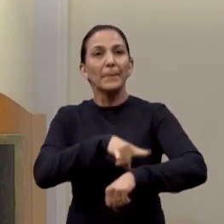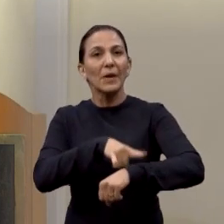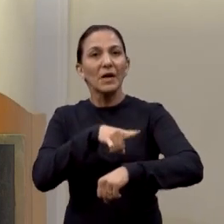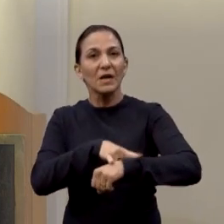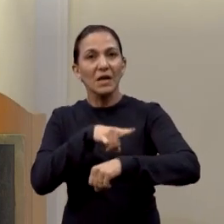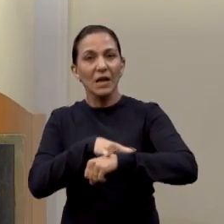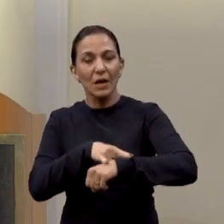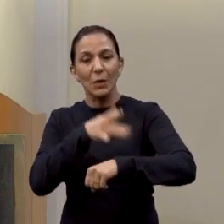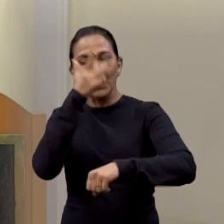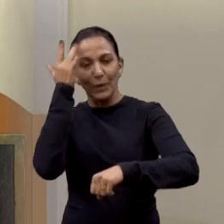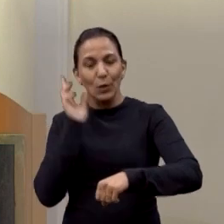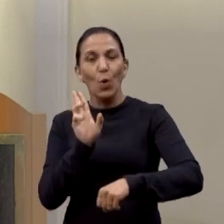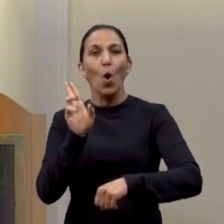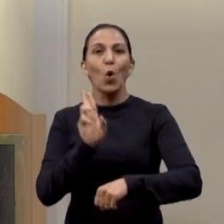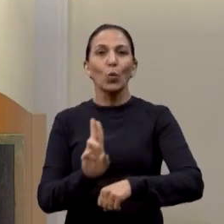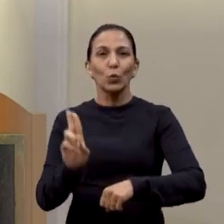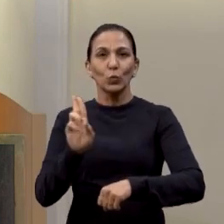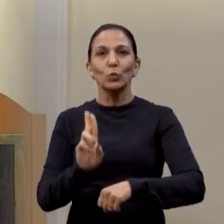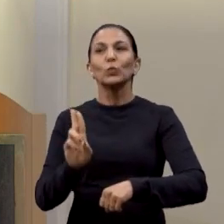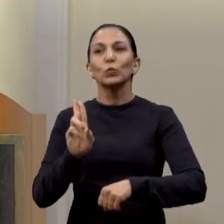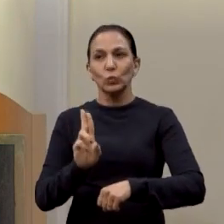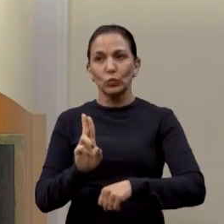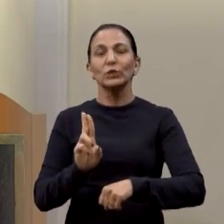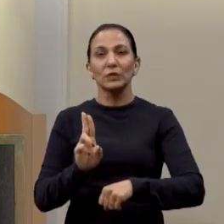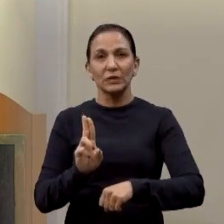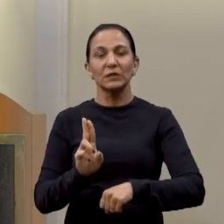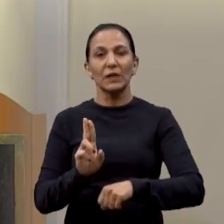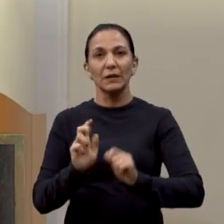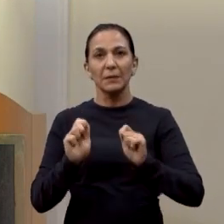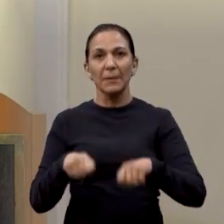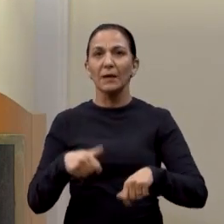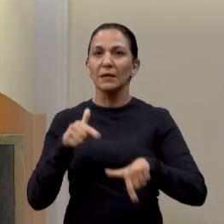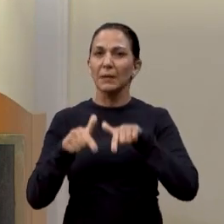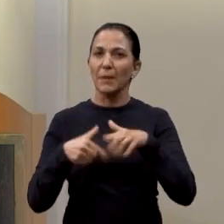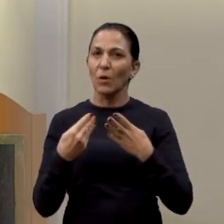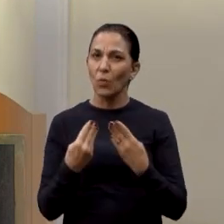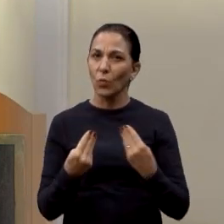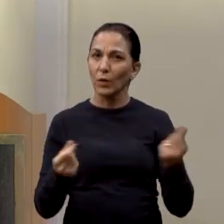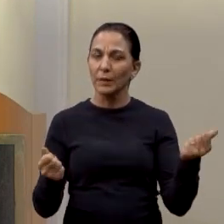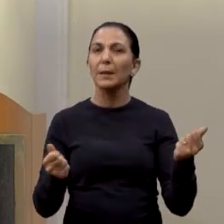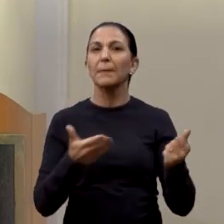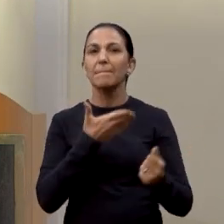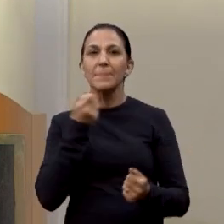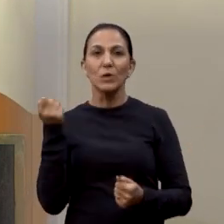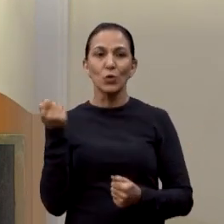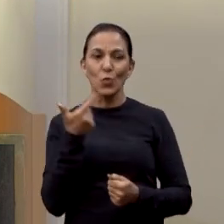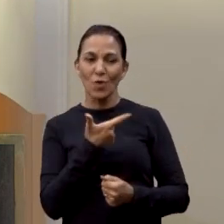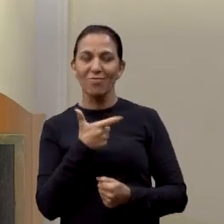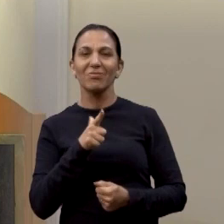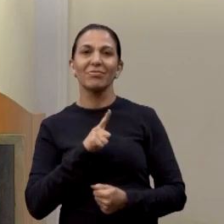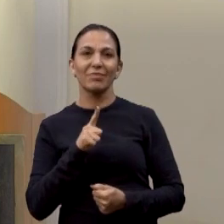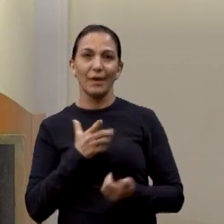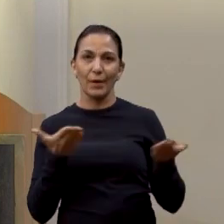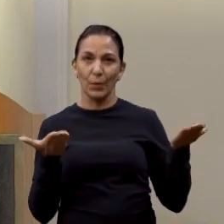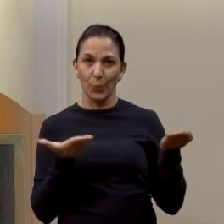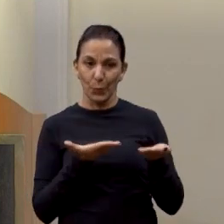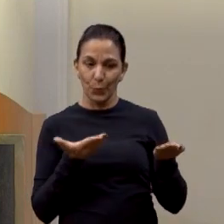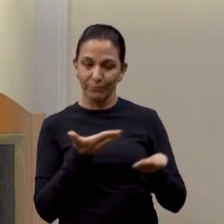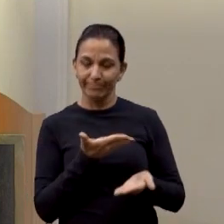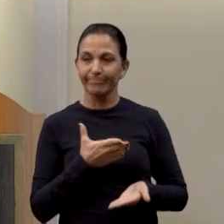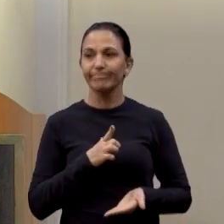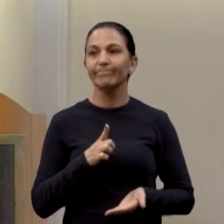que eles possam ter a qualidade de trabalho, qualidade ali nos serviços que eles prestam,